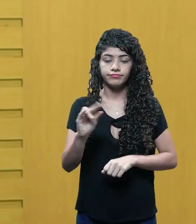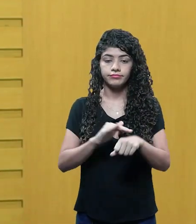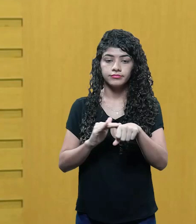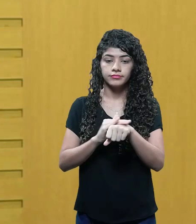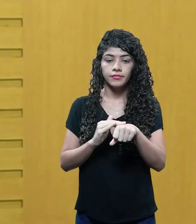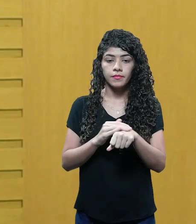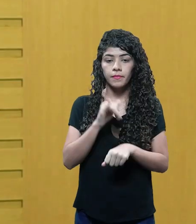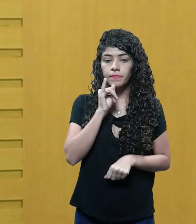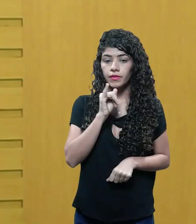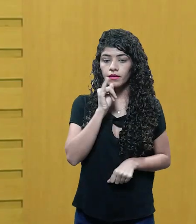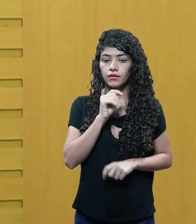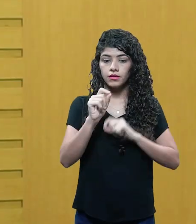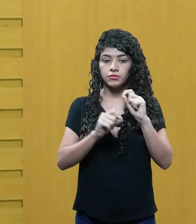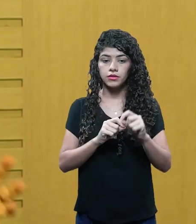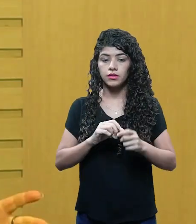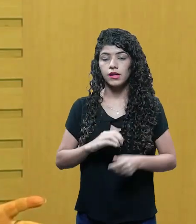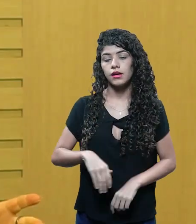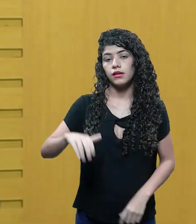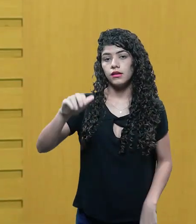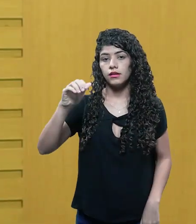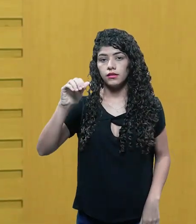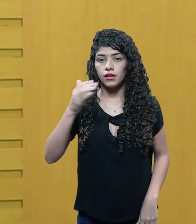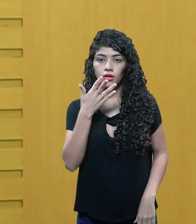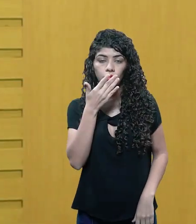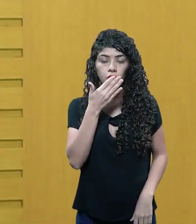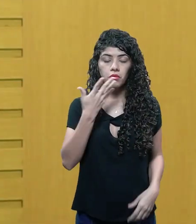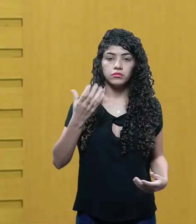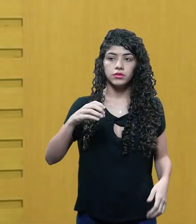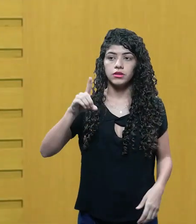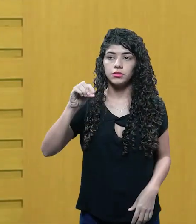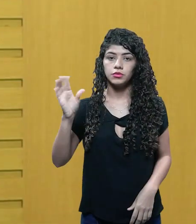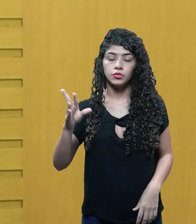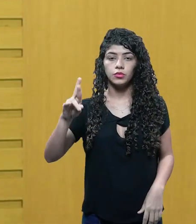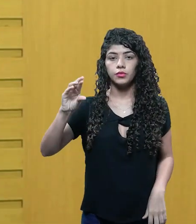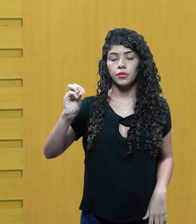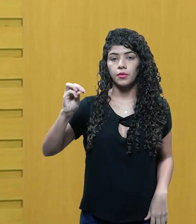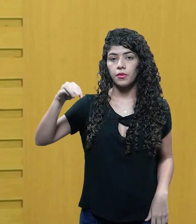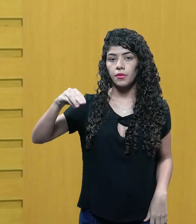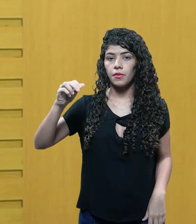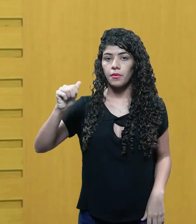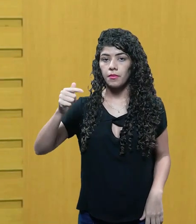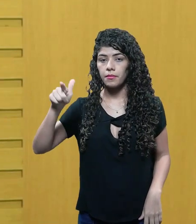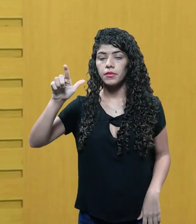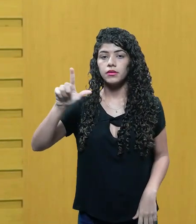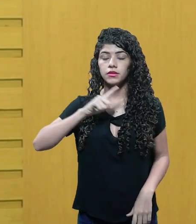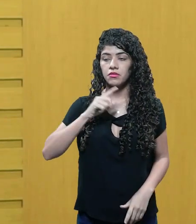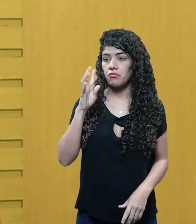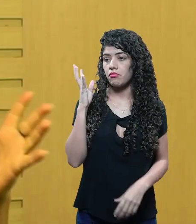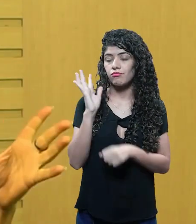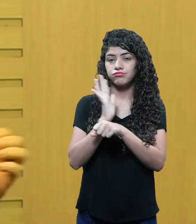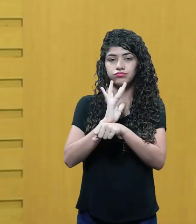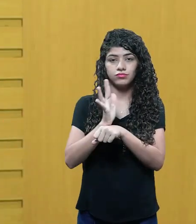exemplo, se você assistir A Cor do Romã, do Pará de Anove, você vai observar que é um filme